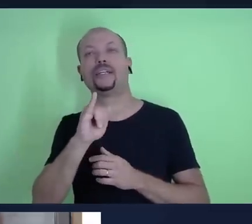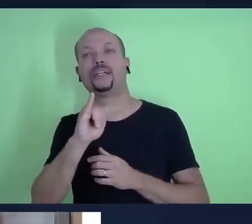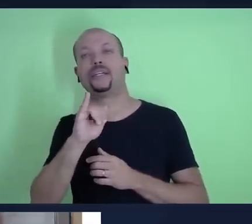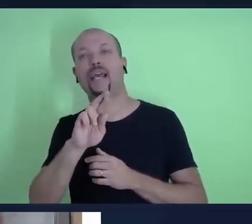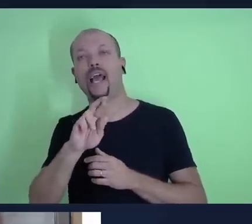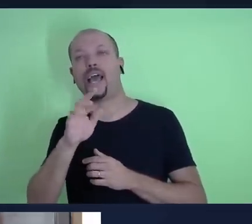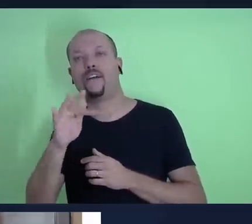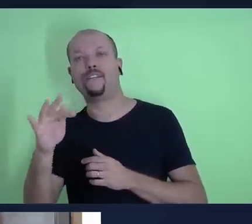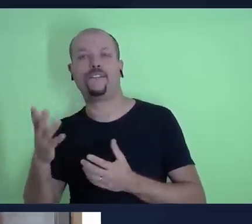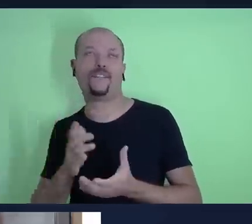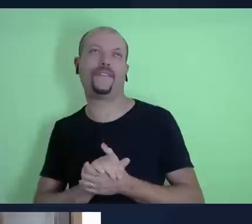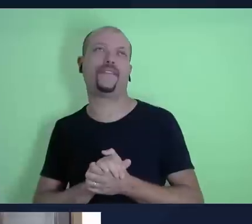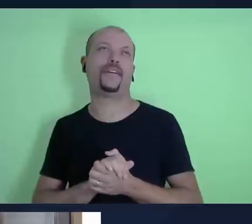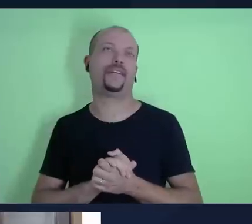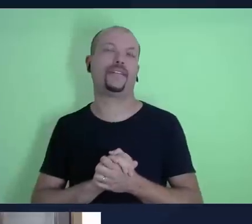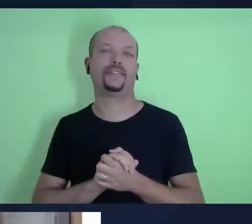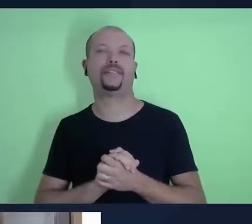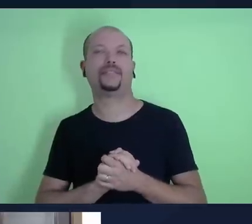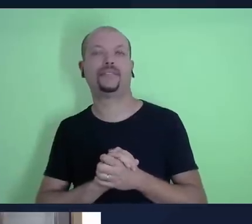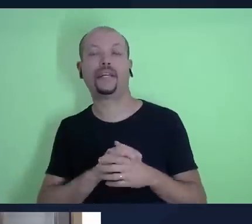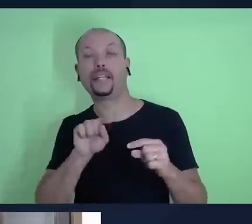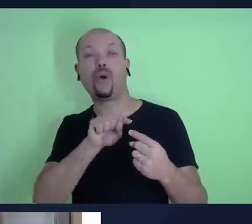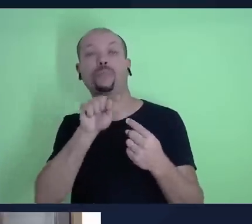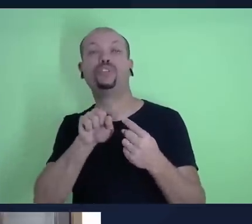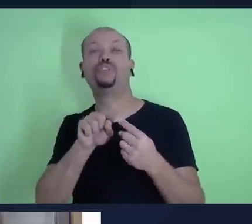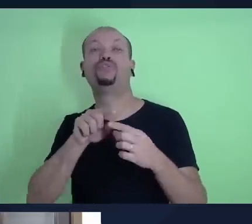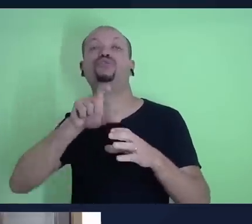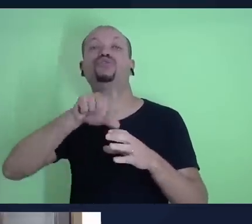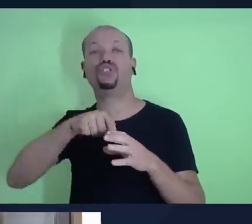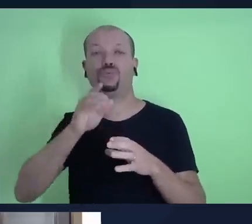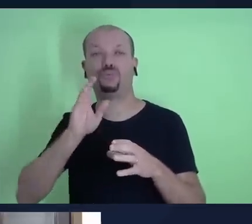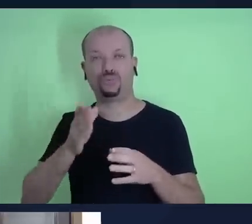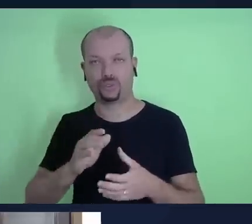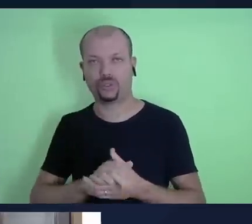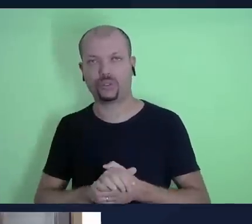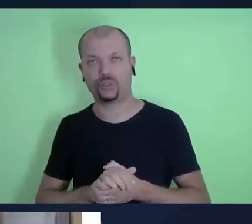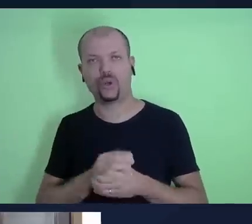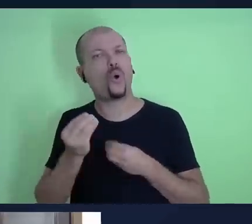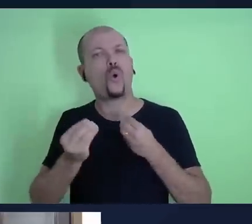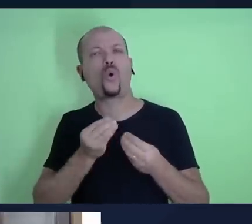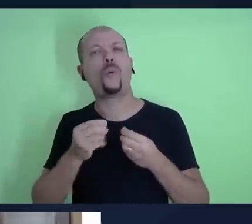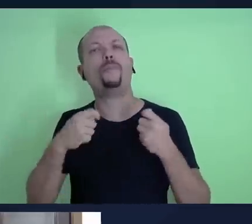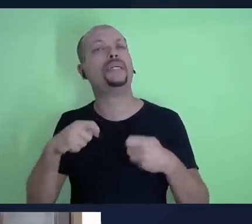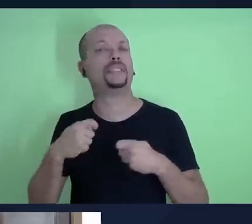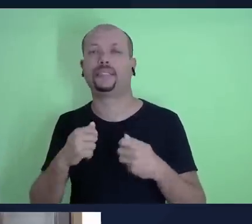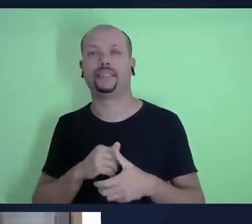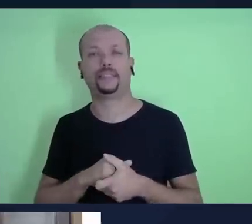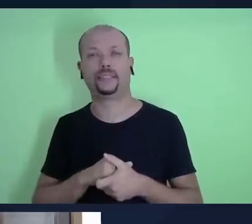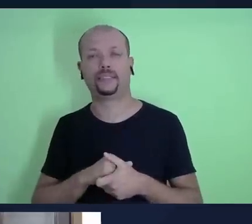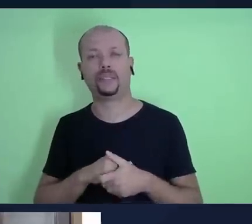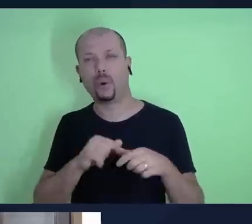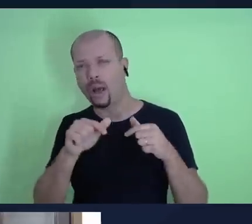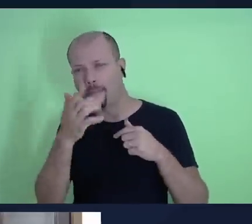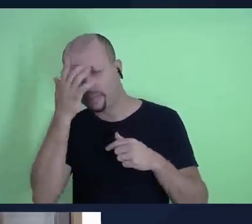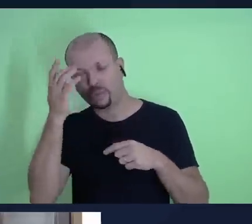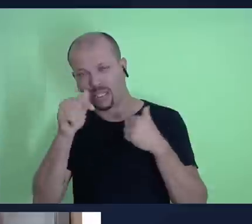então, primeiro, qual é o propósito do dízimo e já emendando, como deve ser? Será que o trabalhador de uma empresa devolve o dízimo